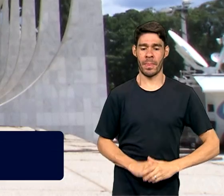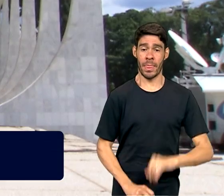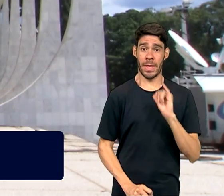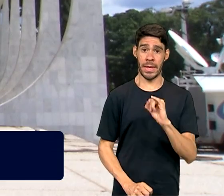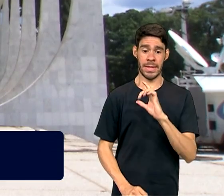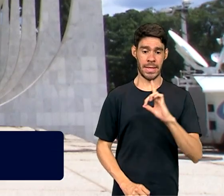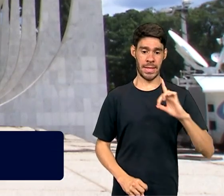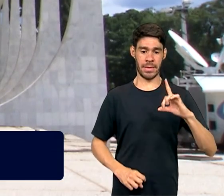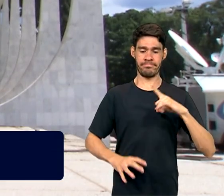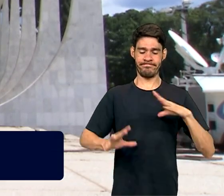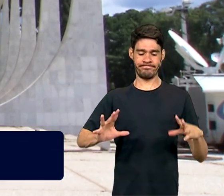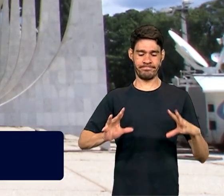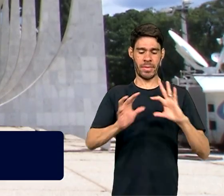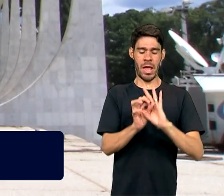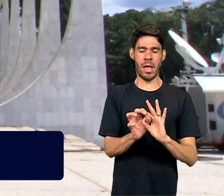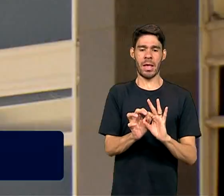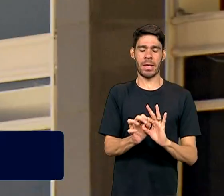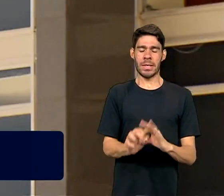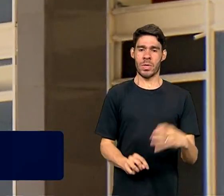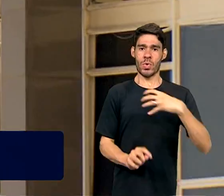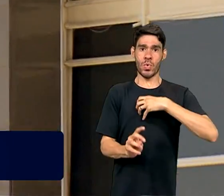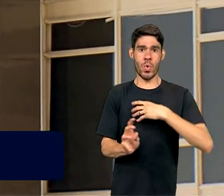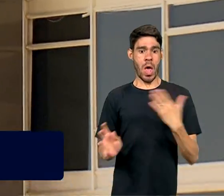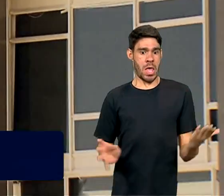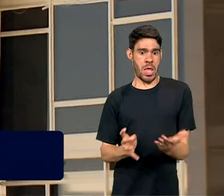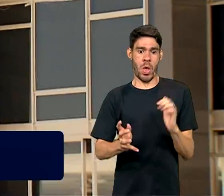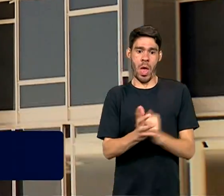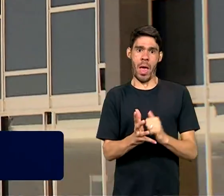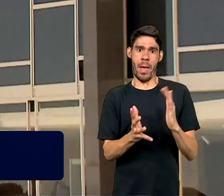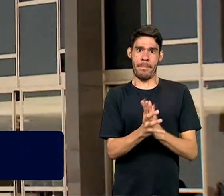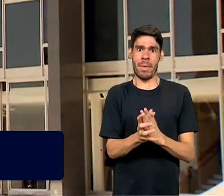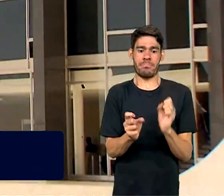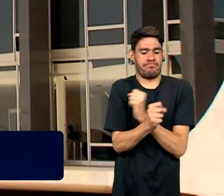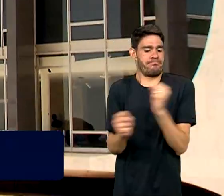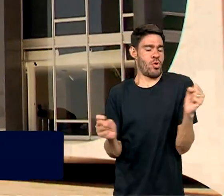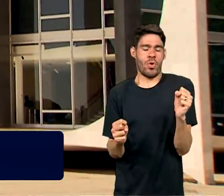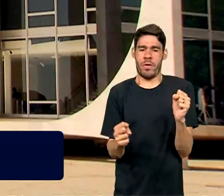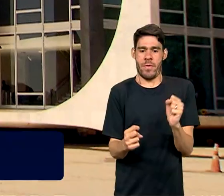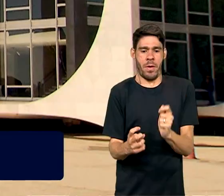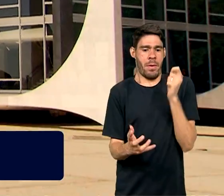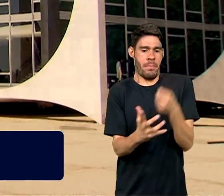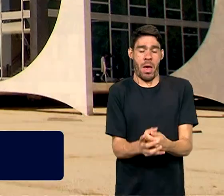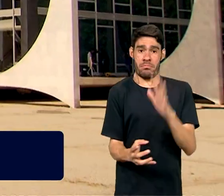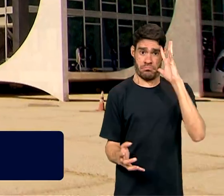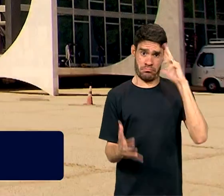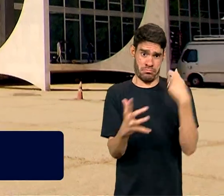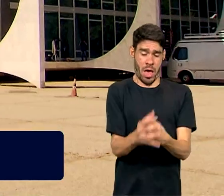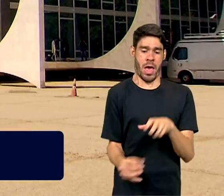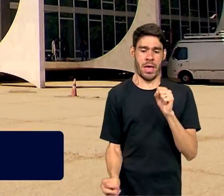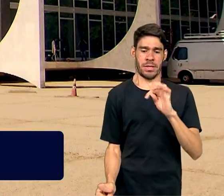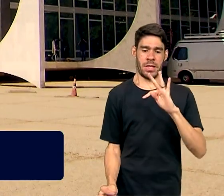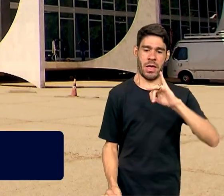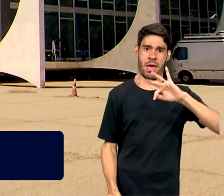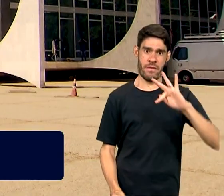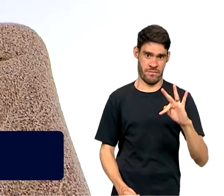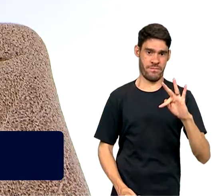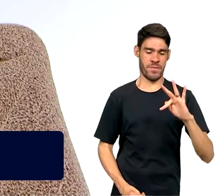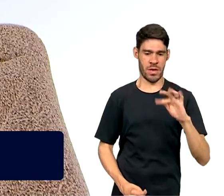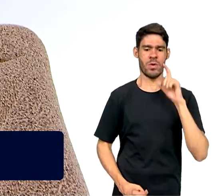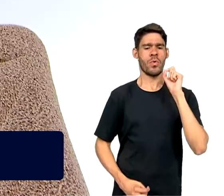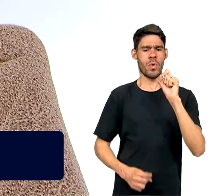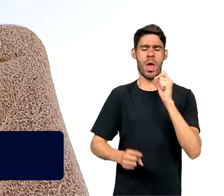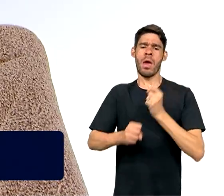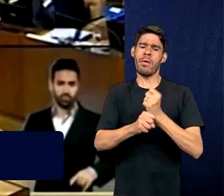IDDD atribui a situação atual das multas penais impagáveis a uma decisão do Supremo Tribunal Federal de